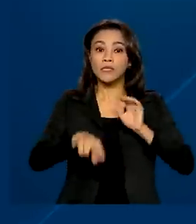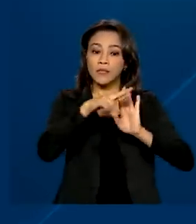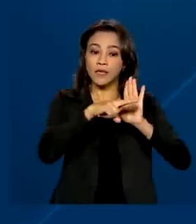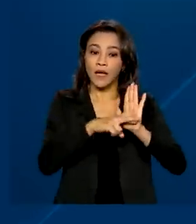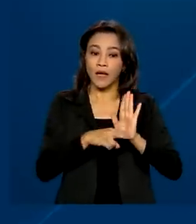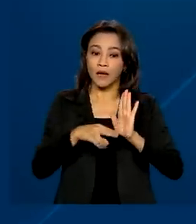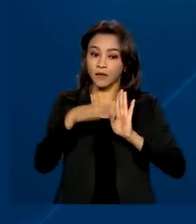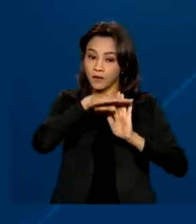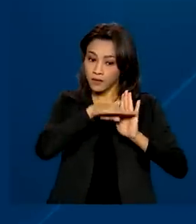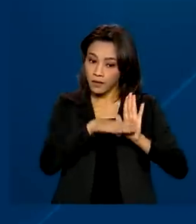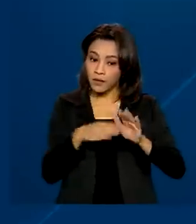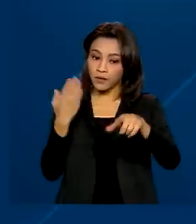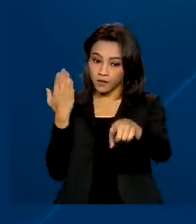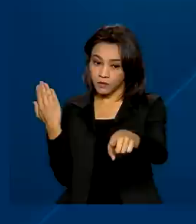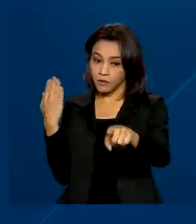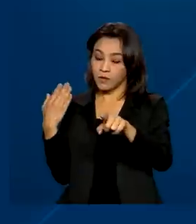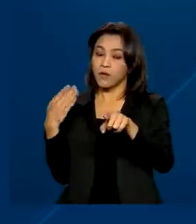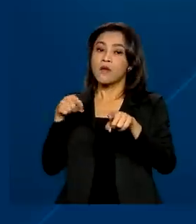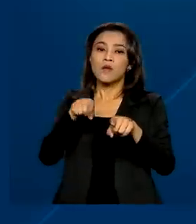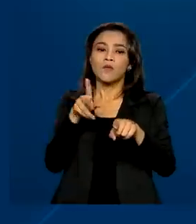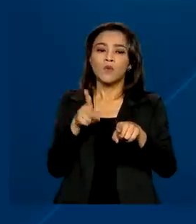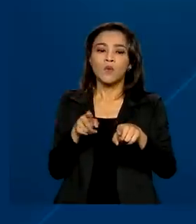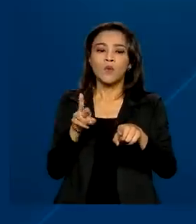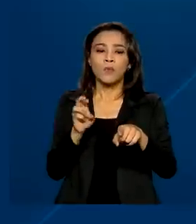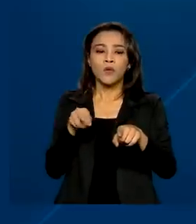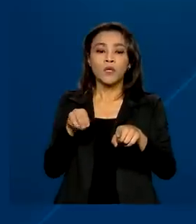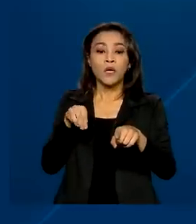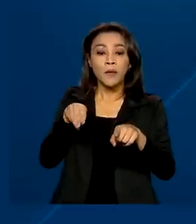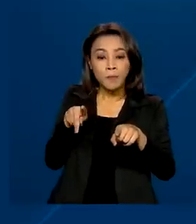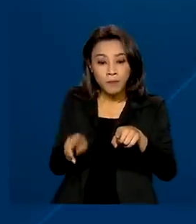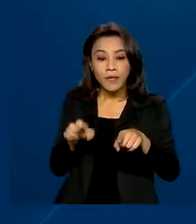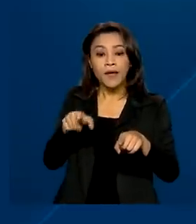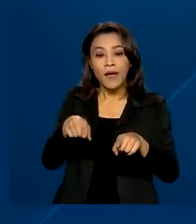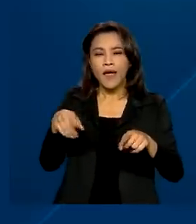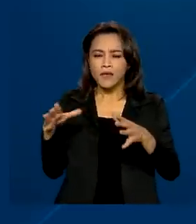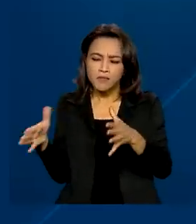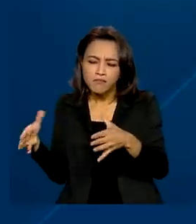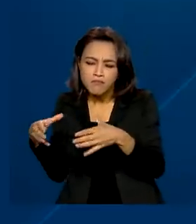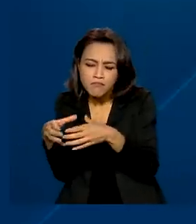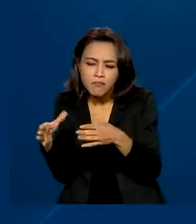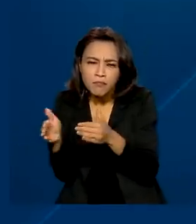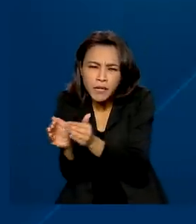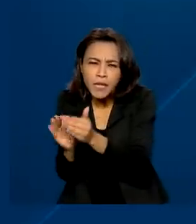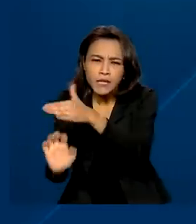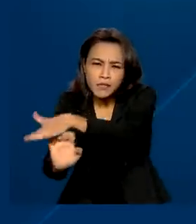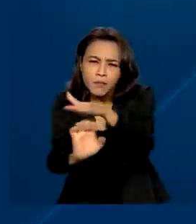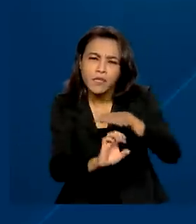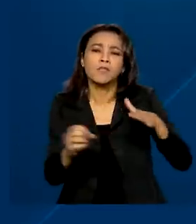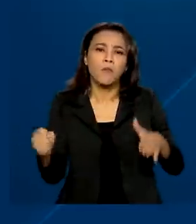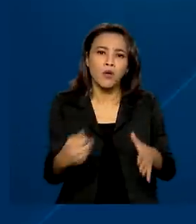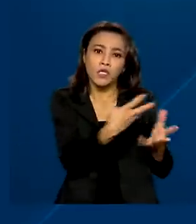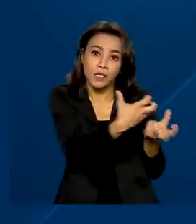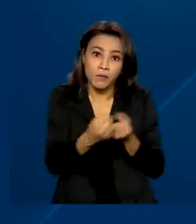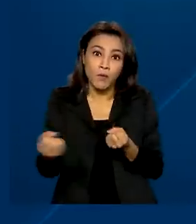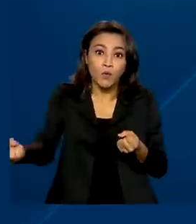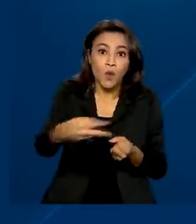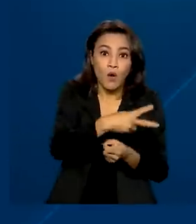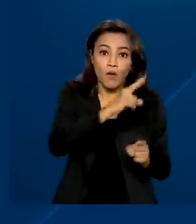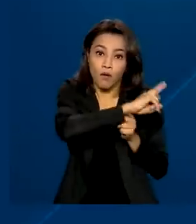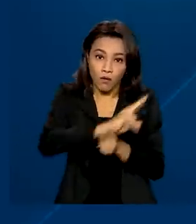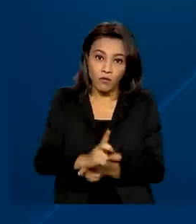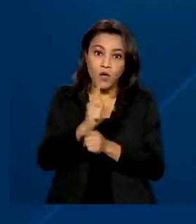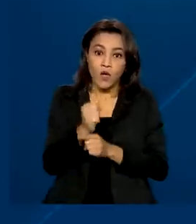as micro e pequenas empresas poderão receber empréstimos em novas operações de crédito com recursos